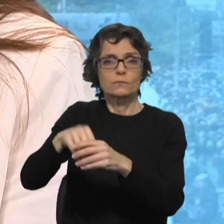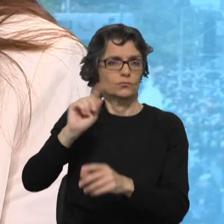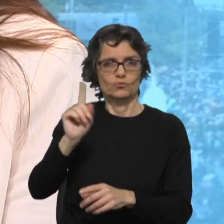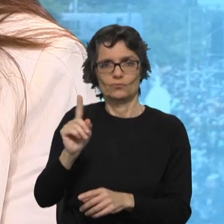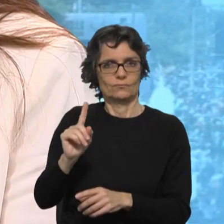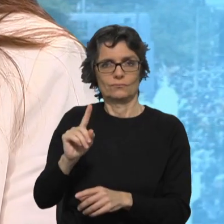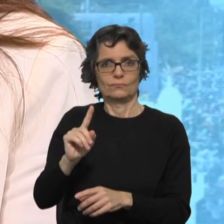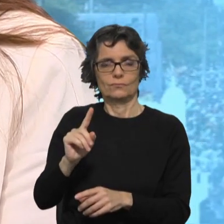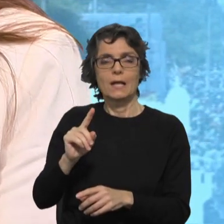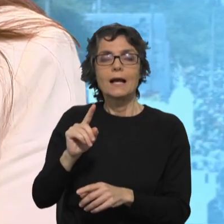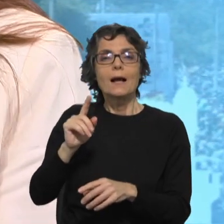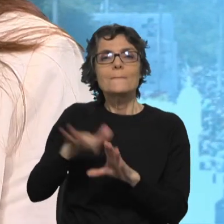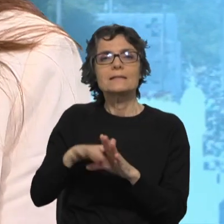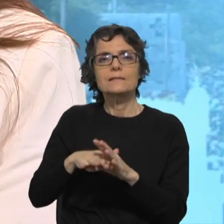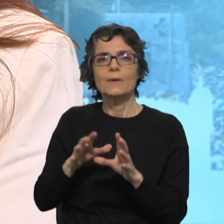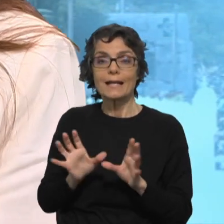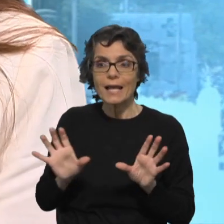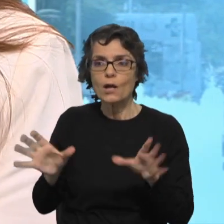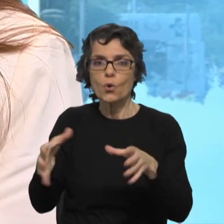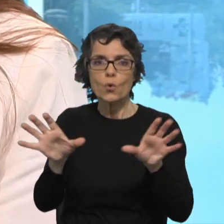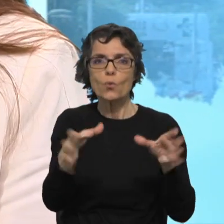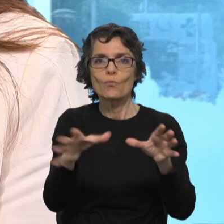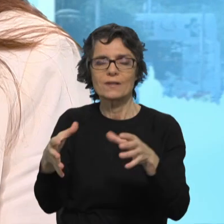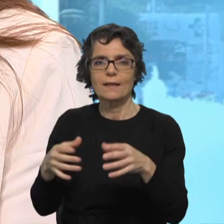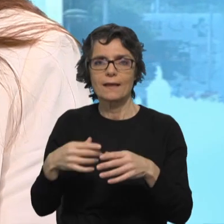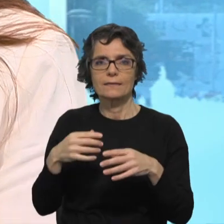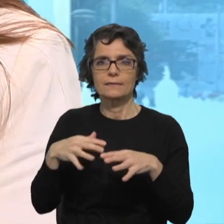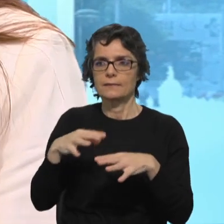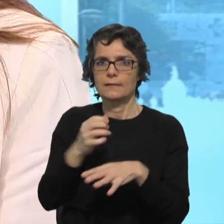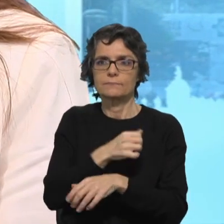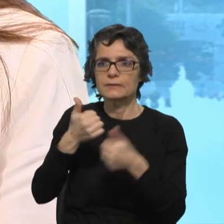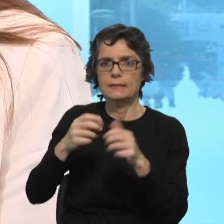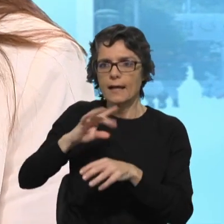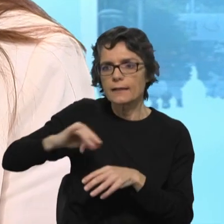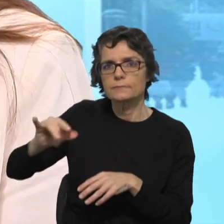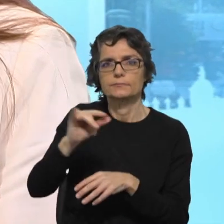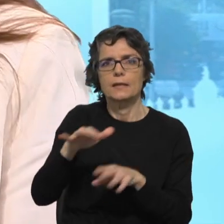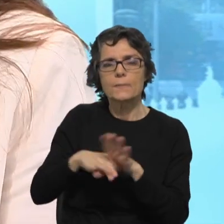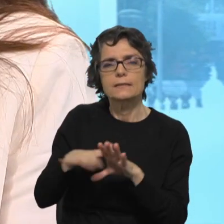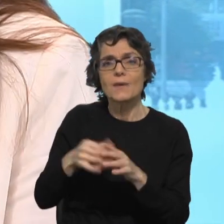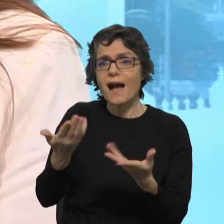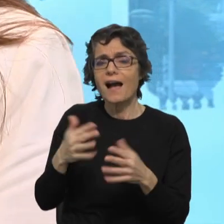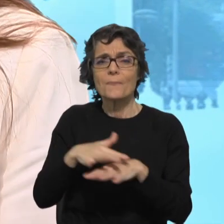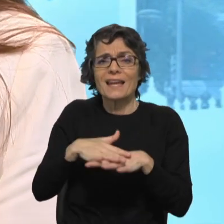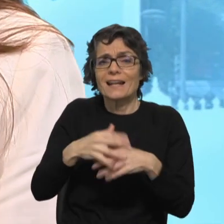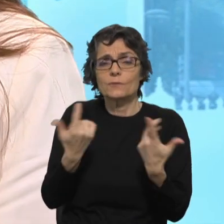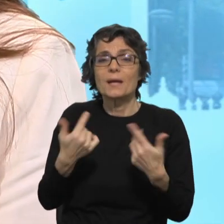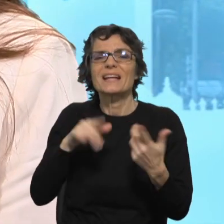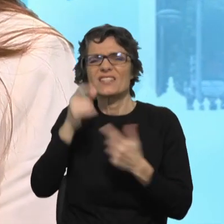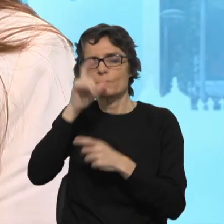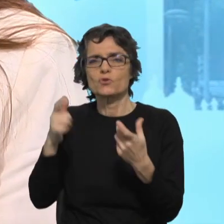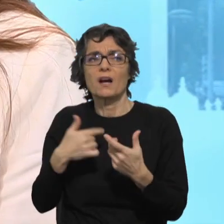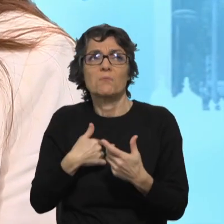nas nossas comunidades estarmos envolvidos, há redes locais, há redes nacionais e muitas vezes achamos esta lógica de, ah, eu não faço a diferença. É um